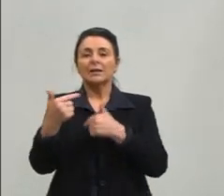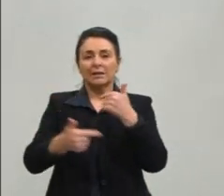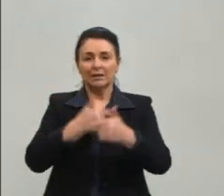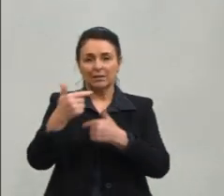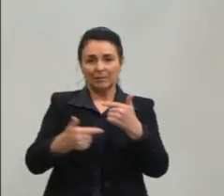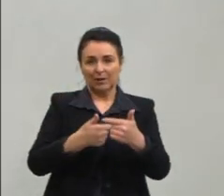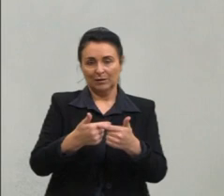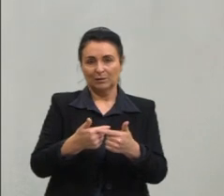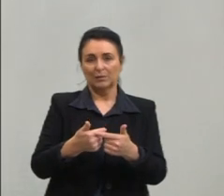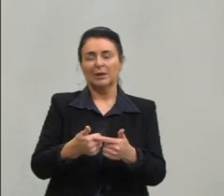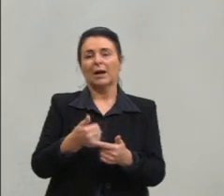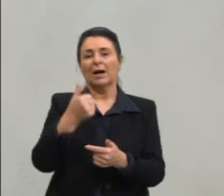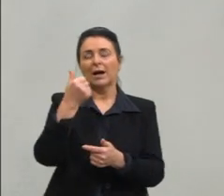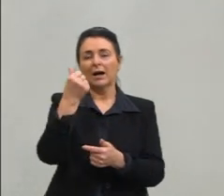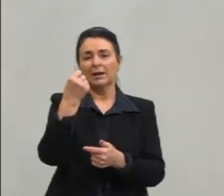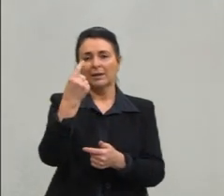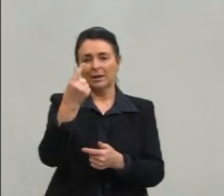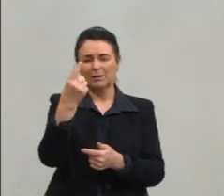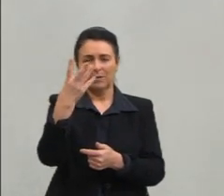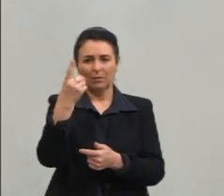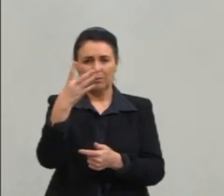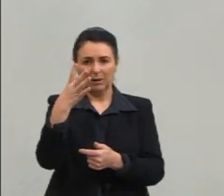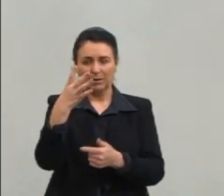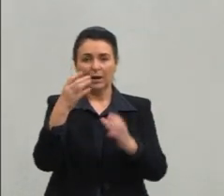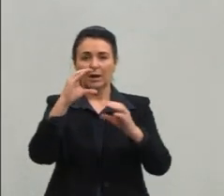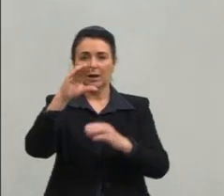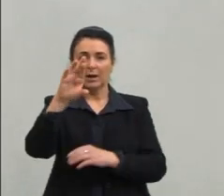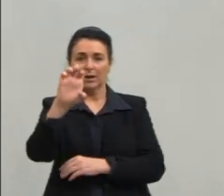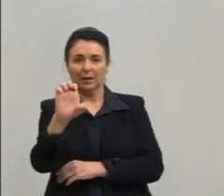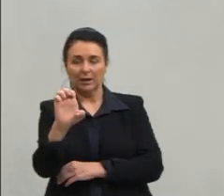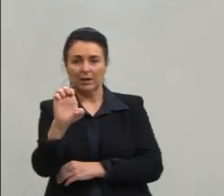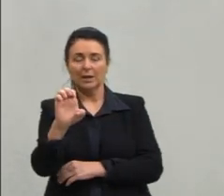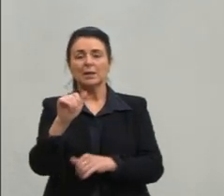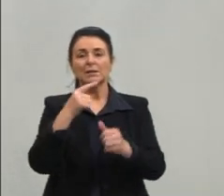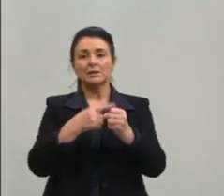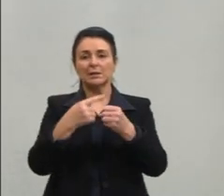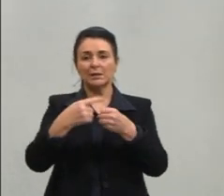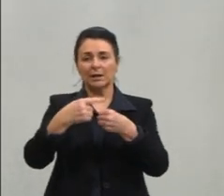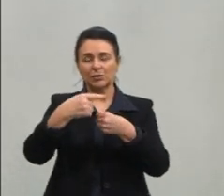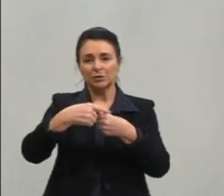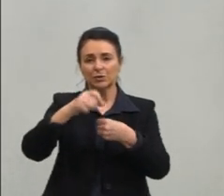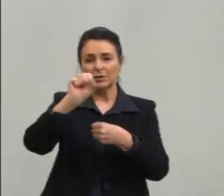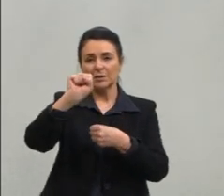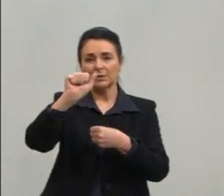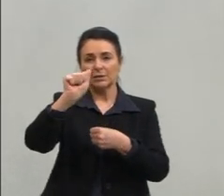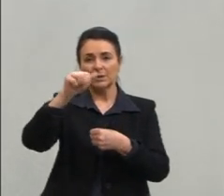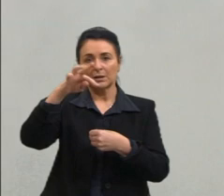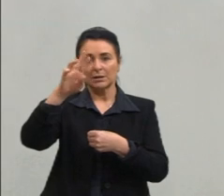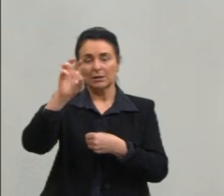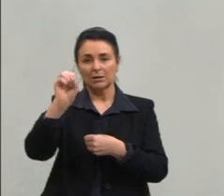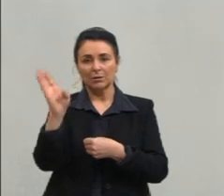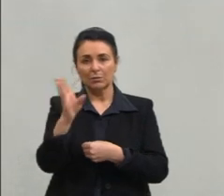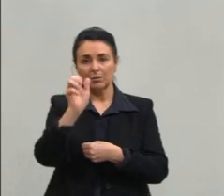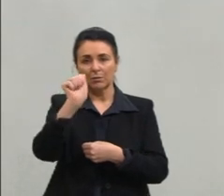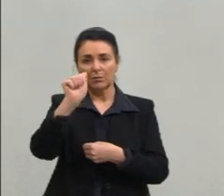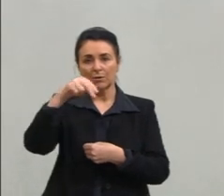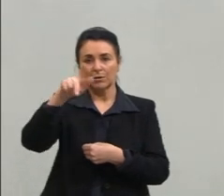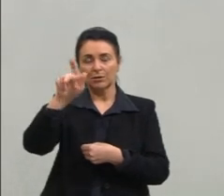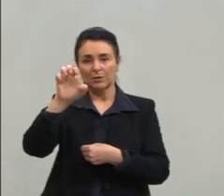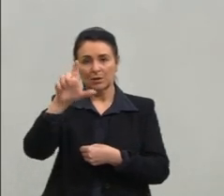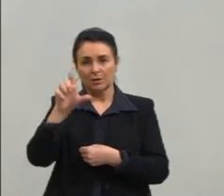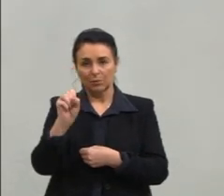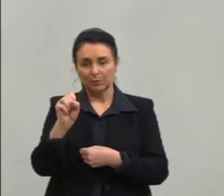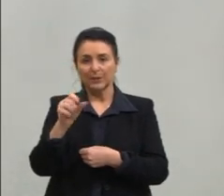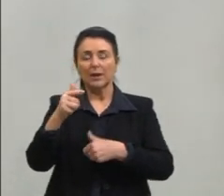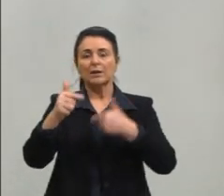Coordenadoria Regional de Educação, da cidade de Santo Ângelo, onde eu dou aula no Colégio Tiradentes da Brigada Militar e